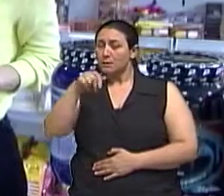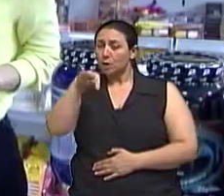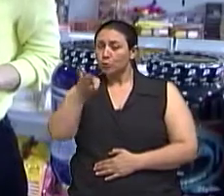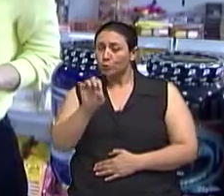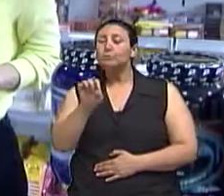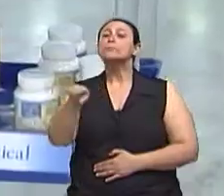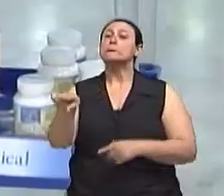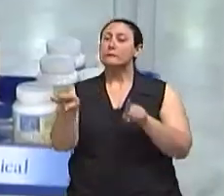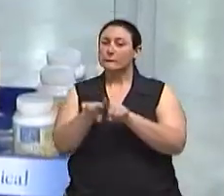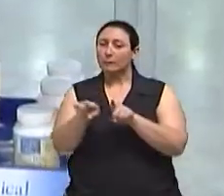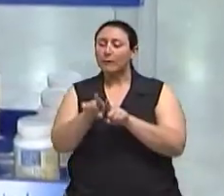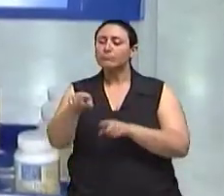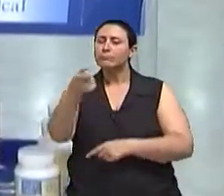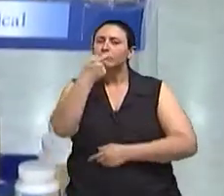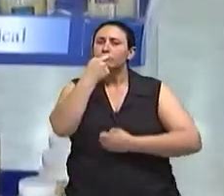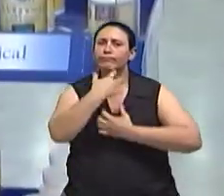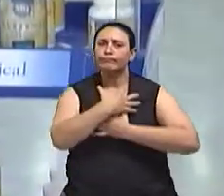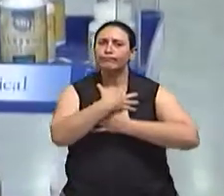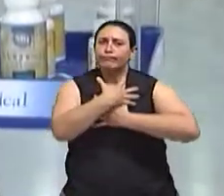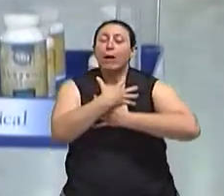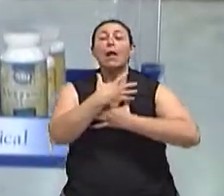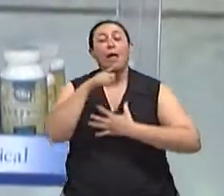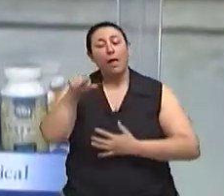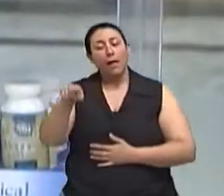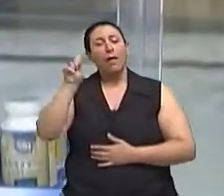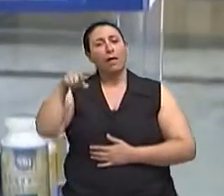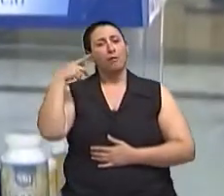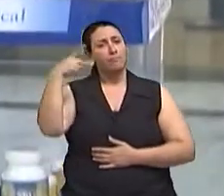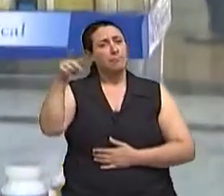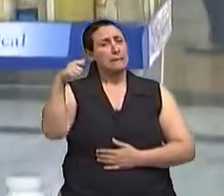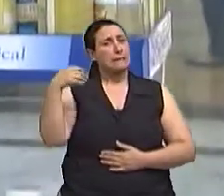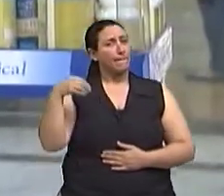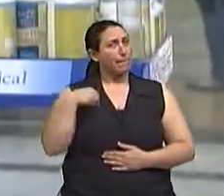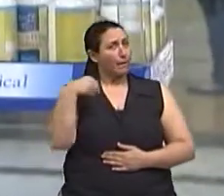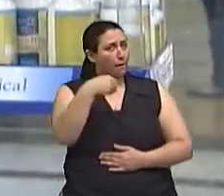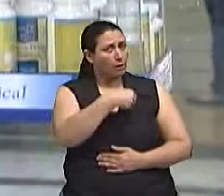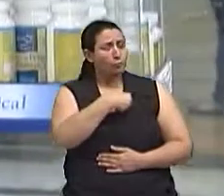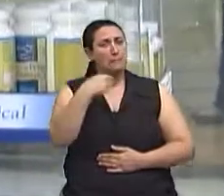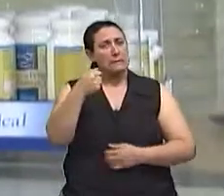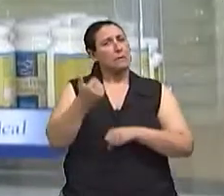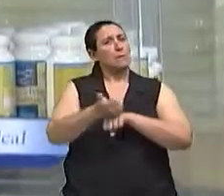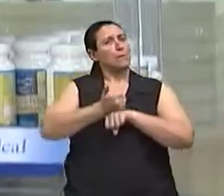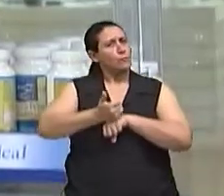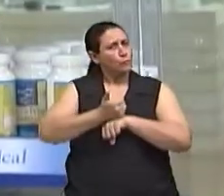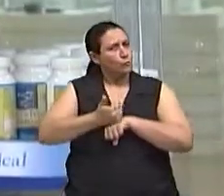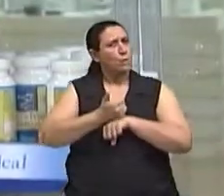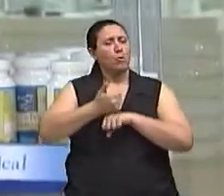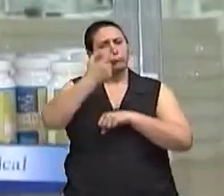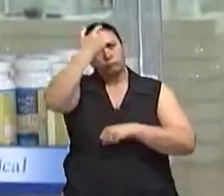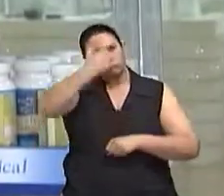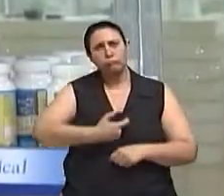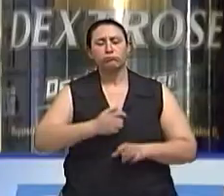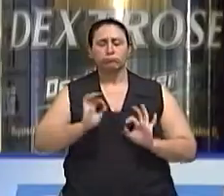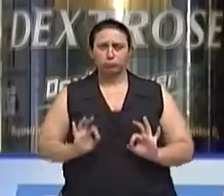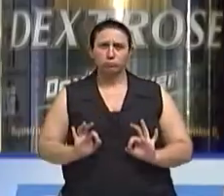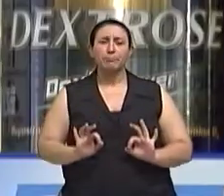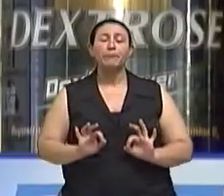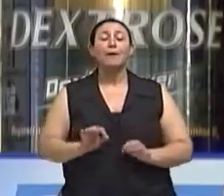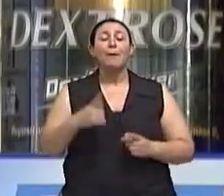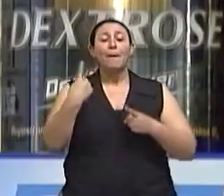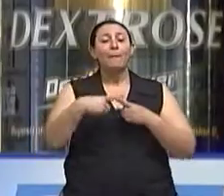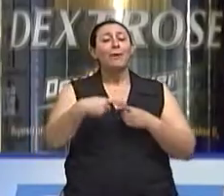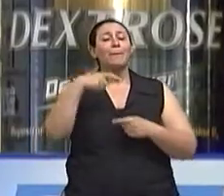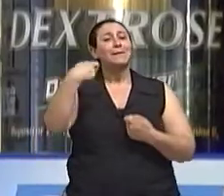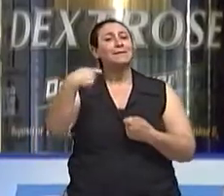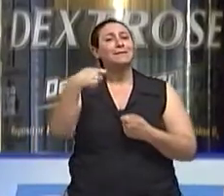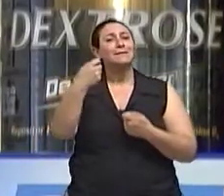médica. Os suplementos também precisam de indicação de um profissional de saúde? Sim, para prescrever a dosagem correta